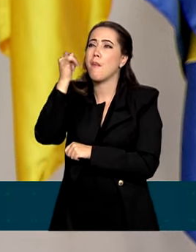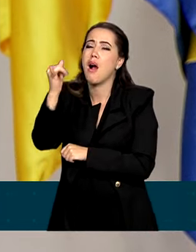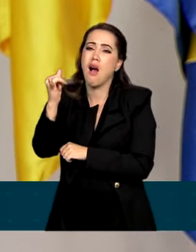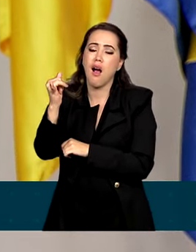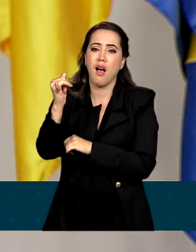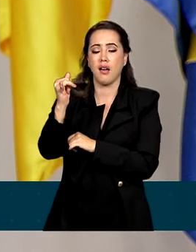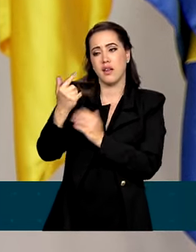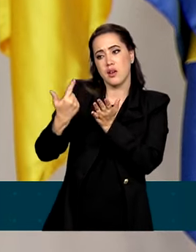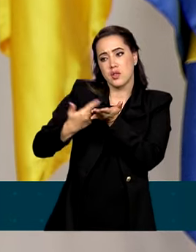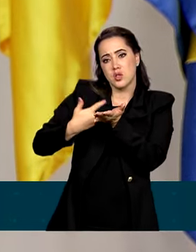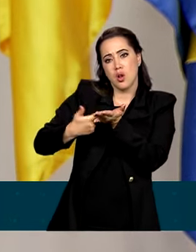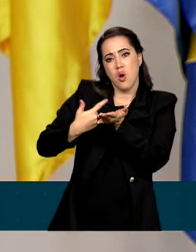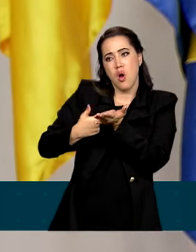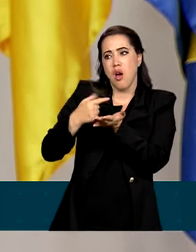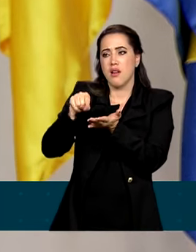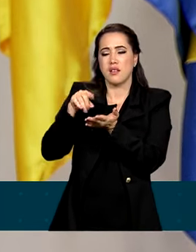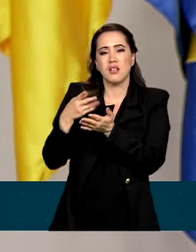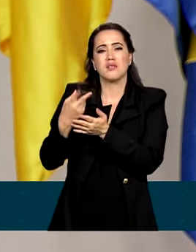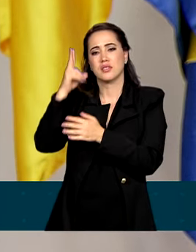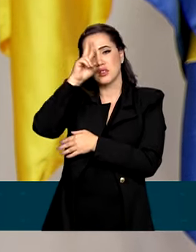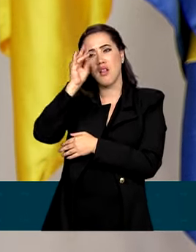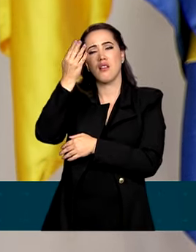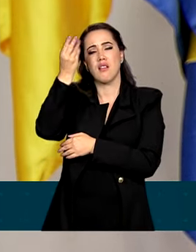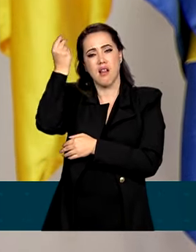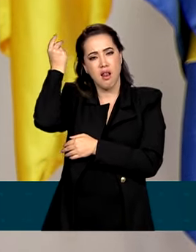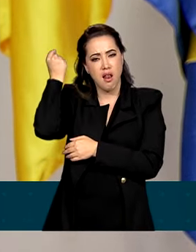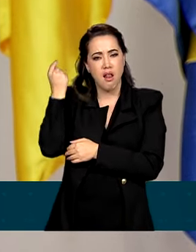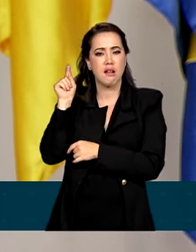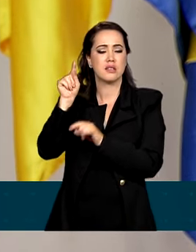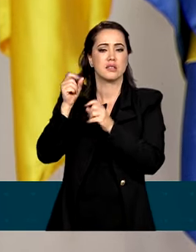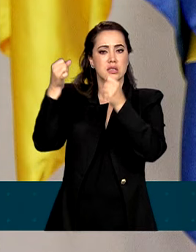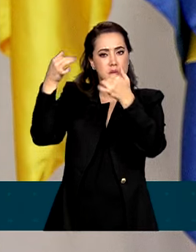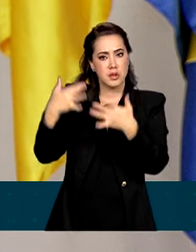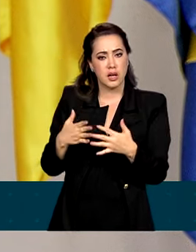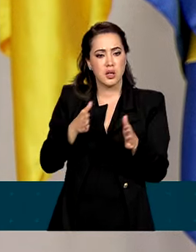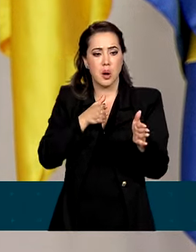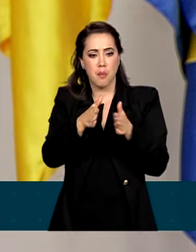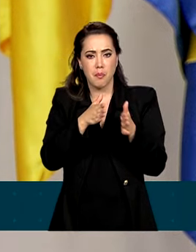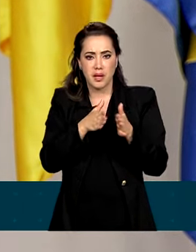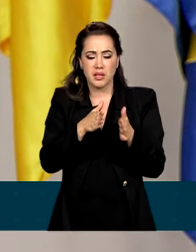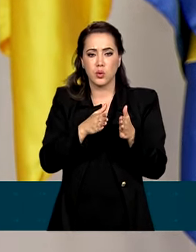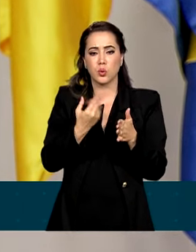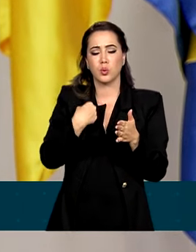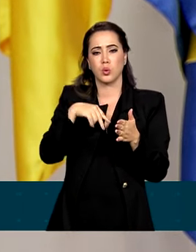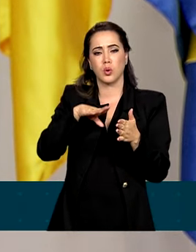os autores da escola de Frankfurt tanto disseram, fazendo alusão ao período nazifascista,